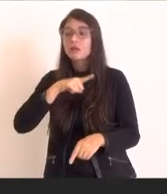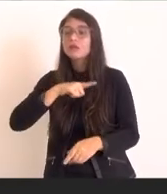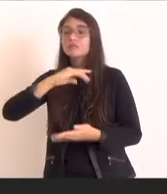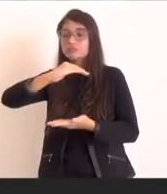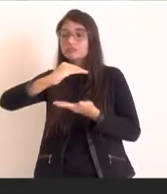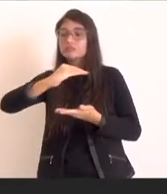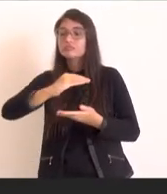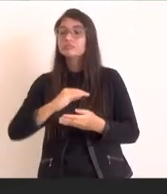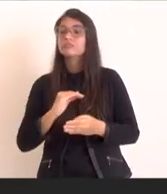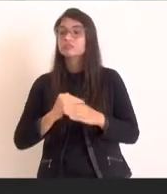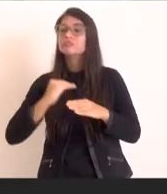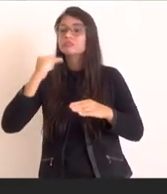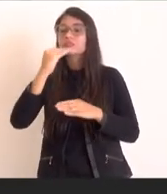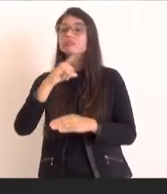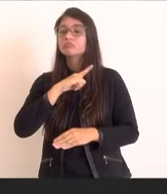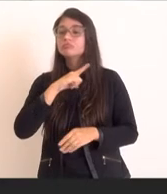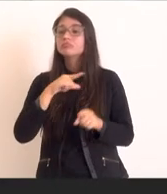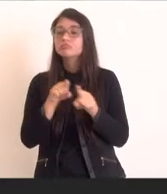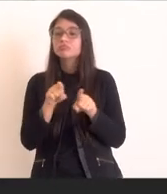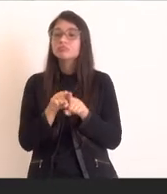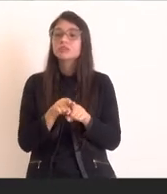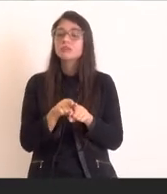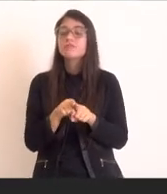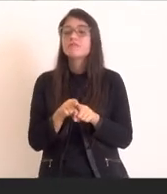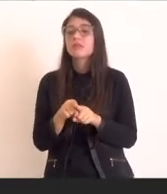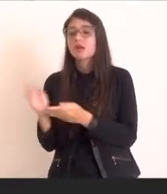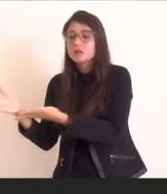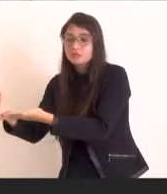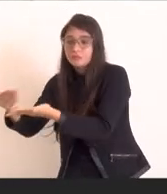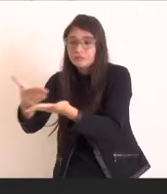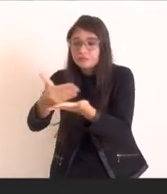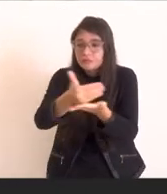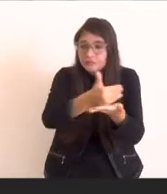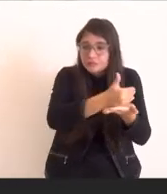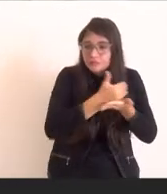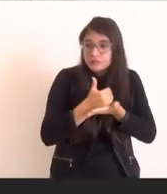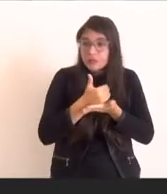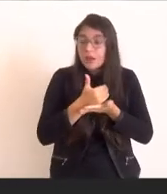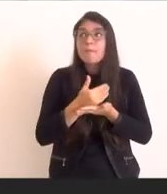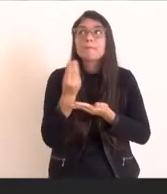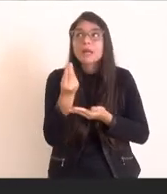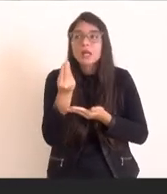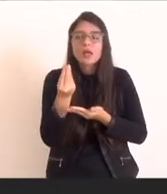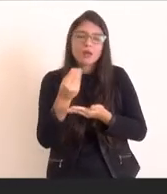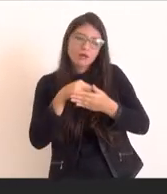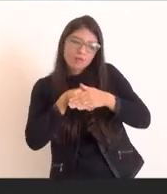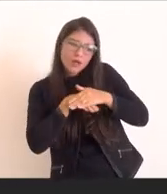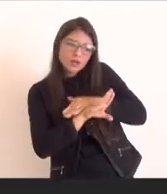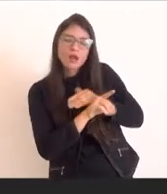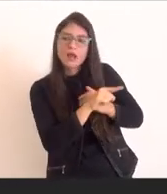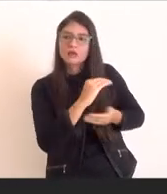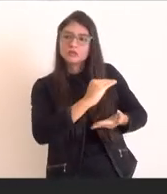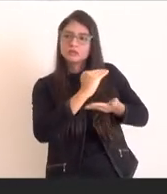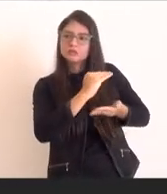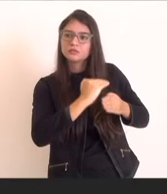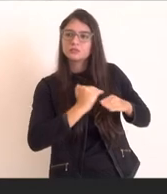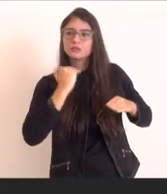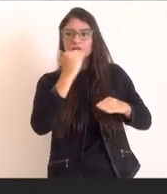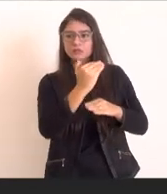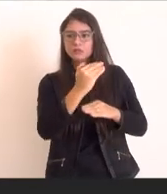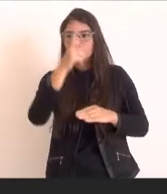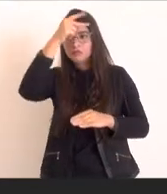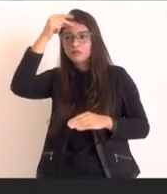que parte do recurso dos royalties são destinados ao fundo soberano, gerido pelo nosso prefeito